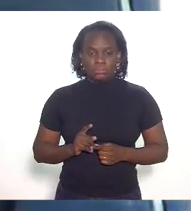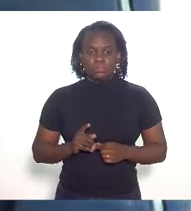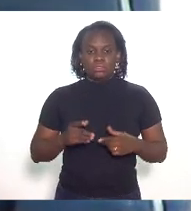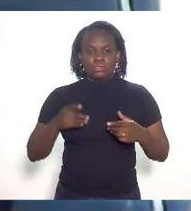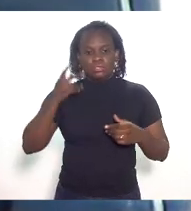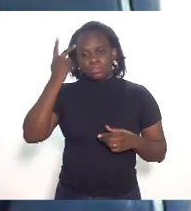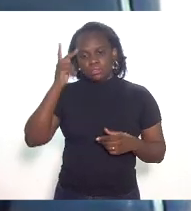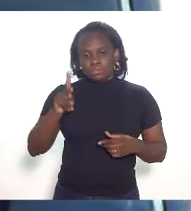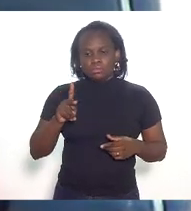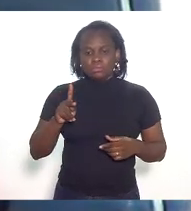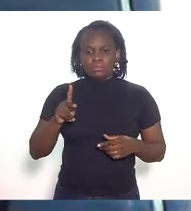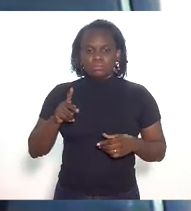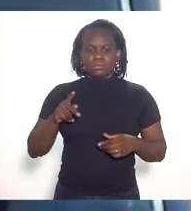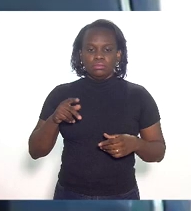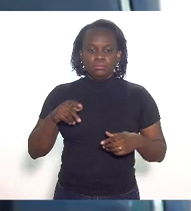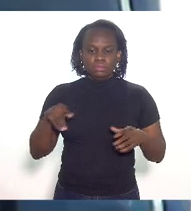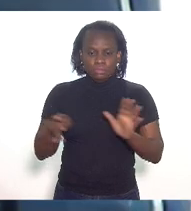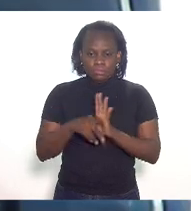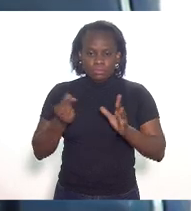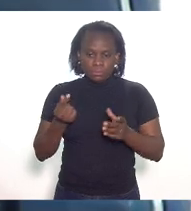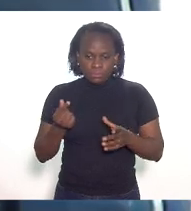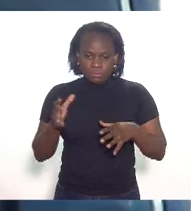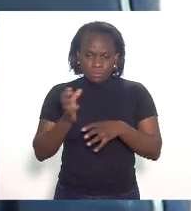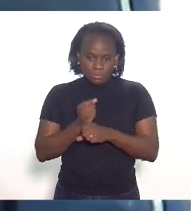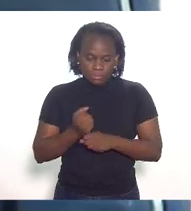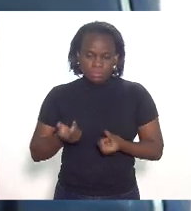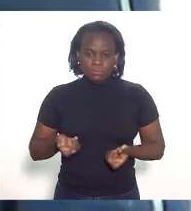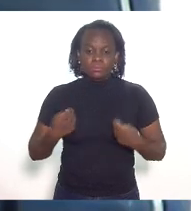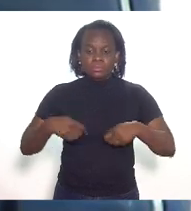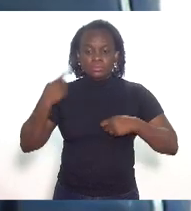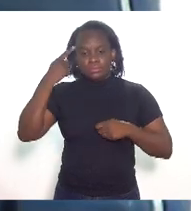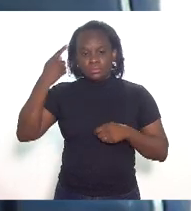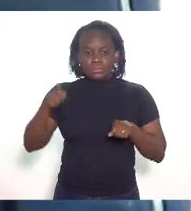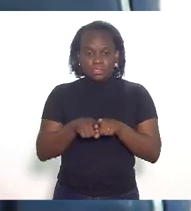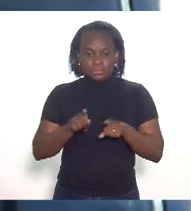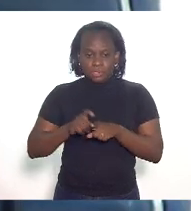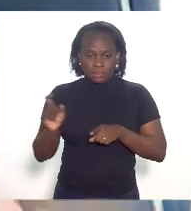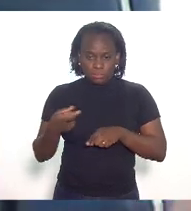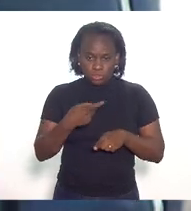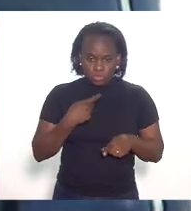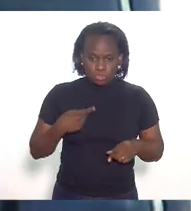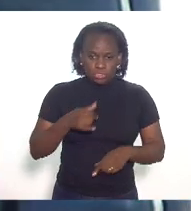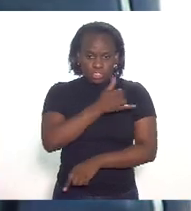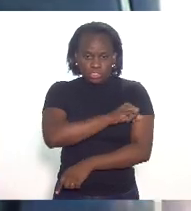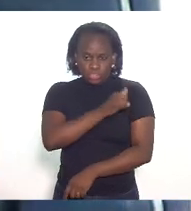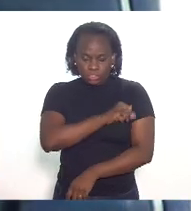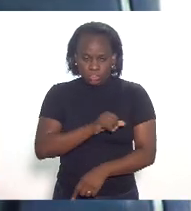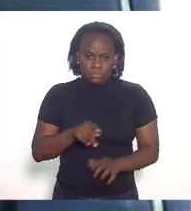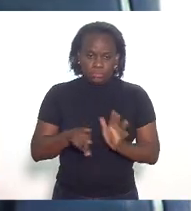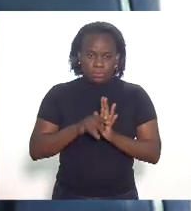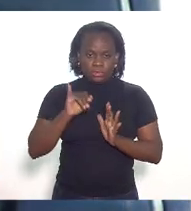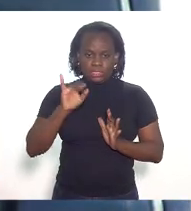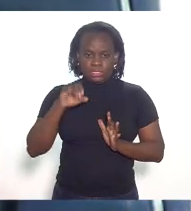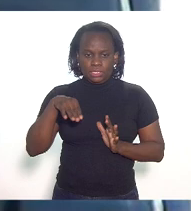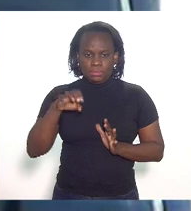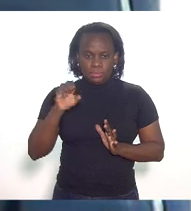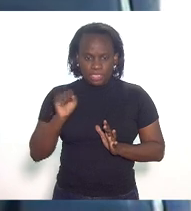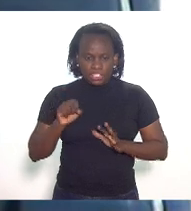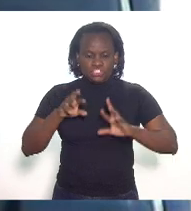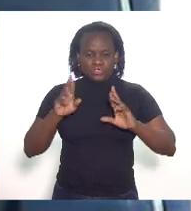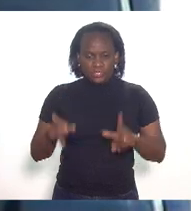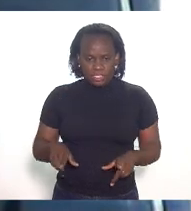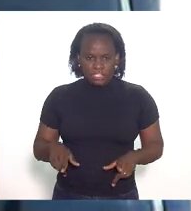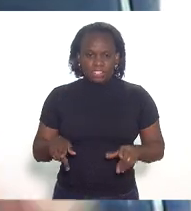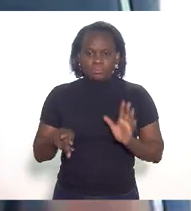com relação a parte econômica a gente tem que lembrar que a tributação do Rio de Janeiro a tributação do ICMS é diferente para os produtos